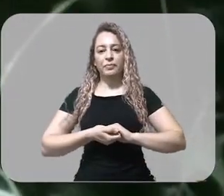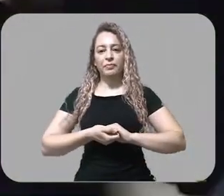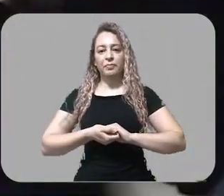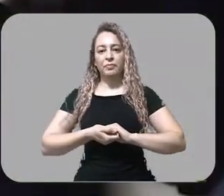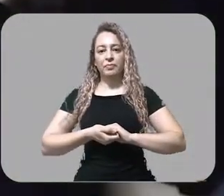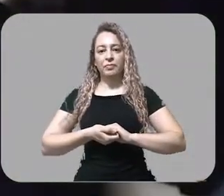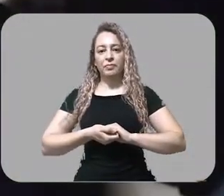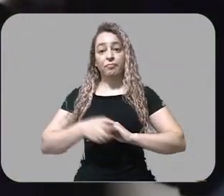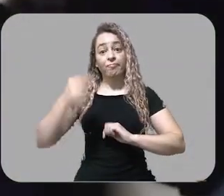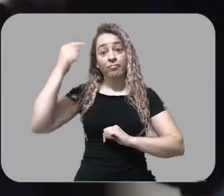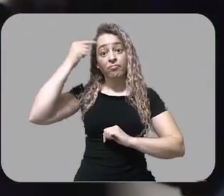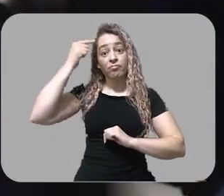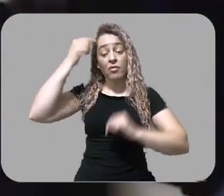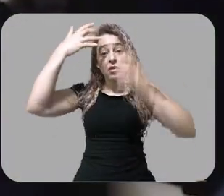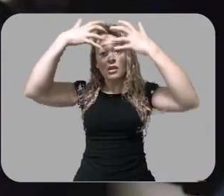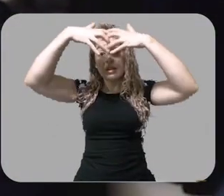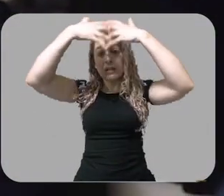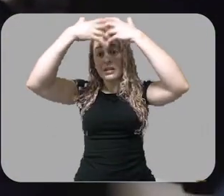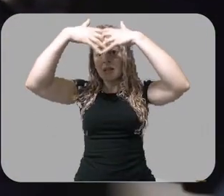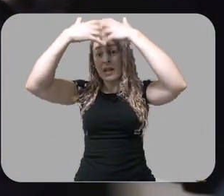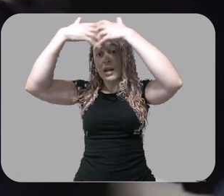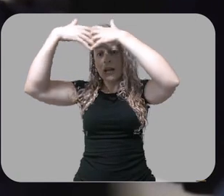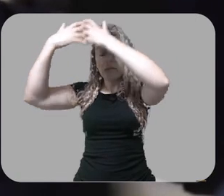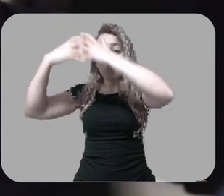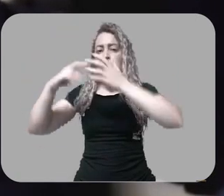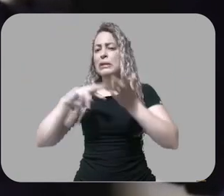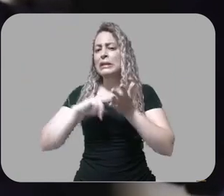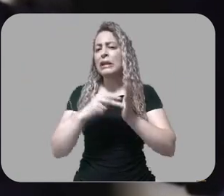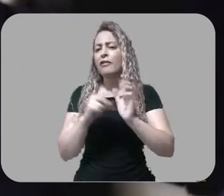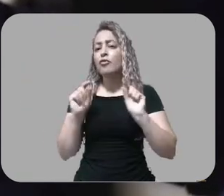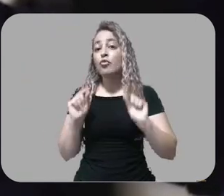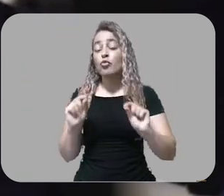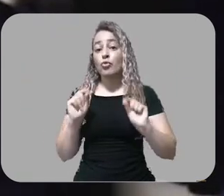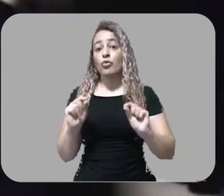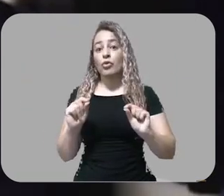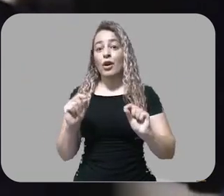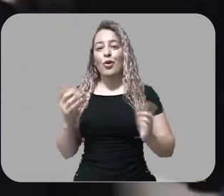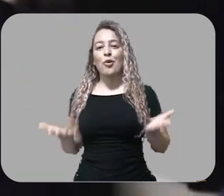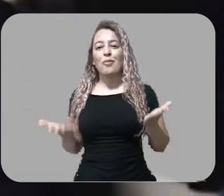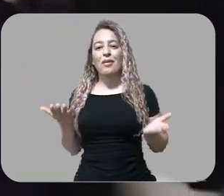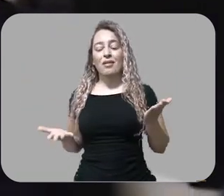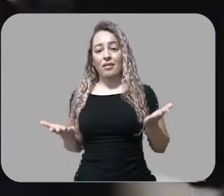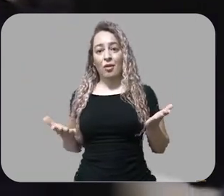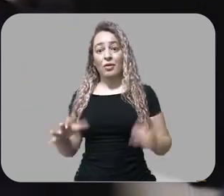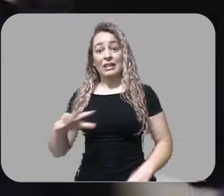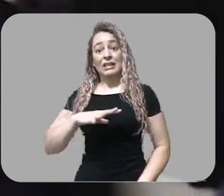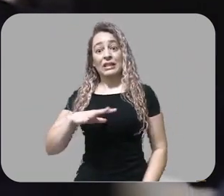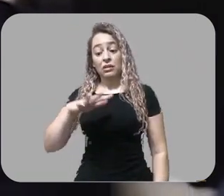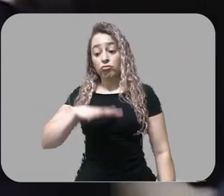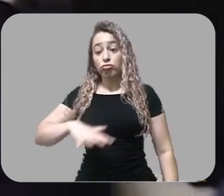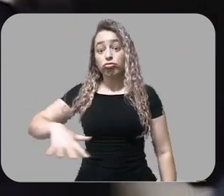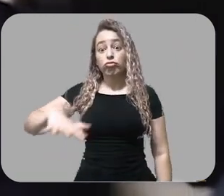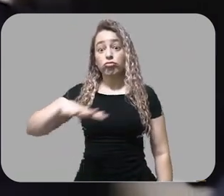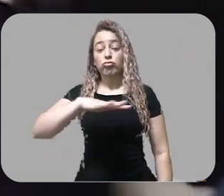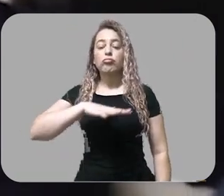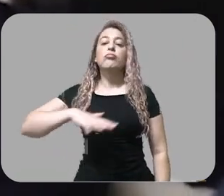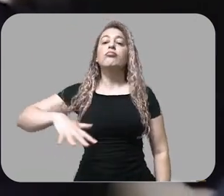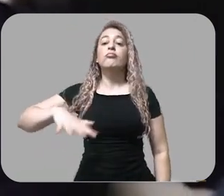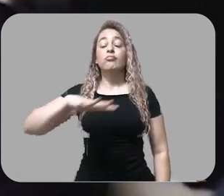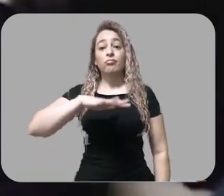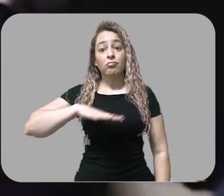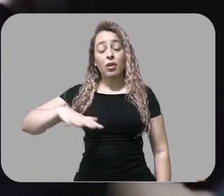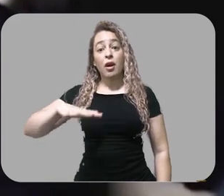O cérebro, ele nada mais é uma grande cidade, uma grande cidade tipo Lego.